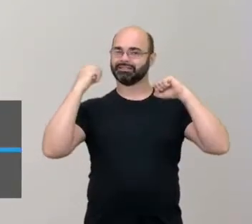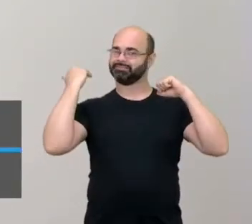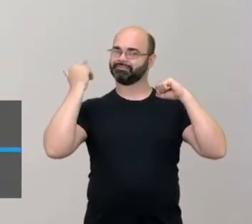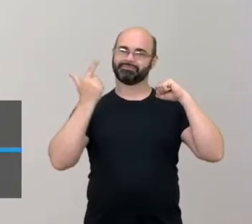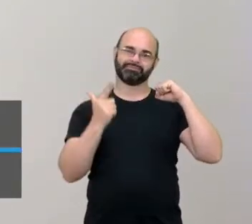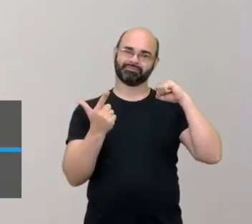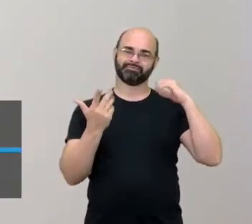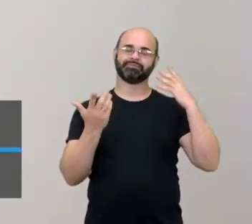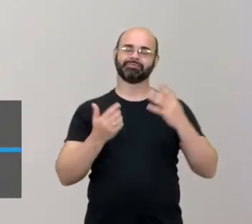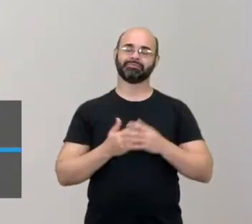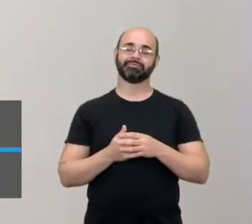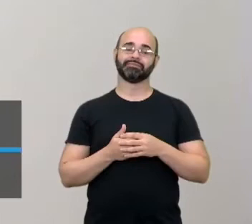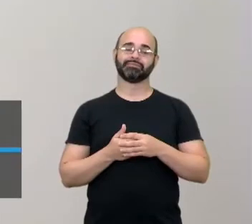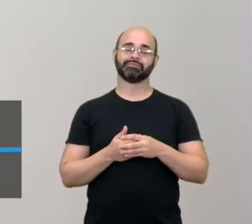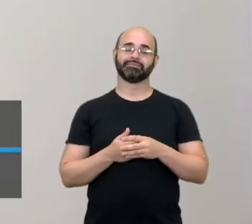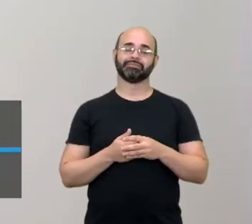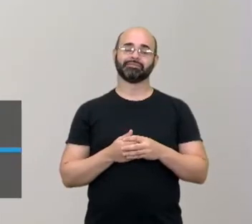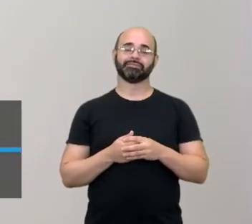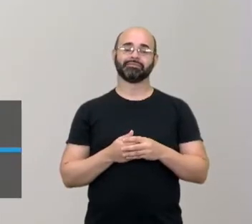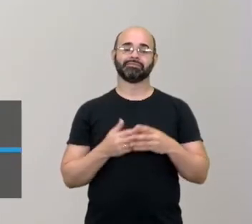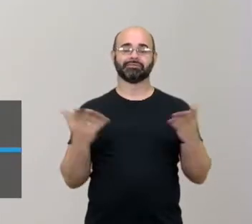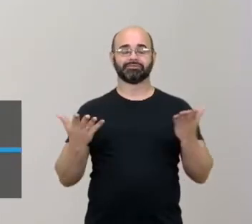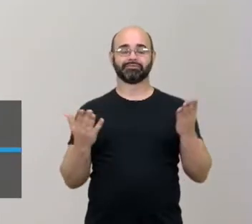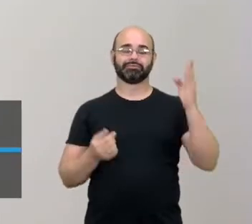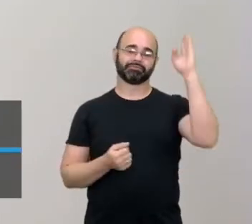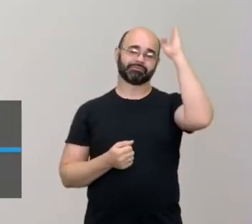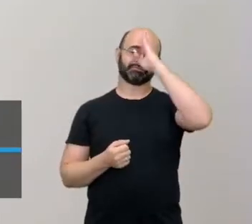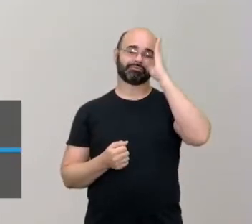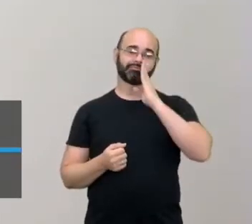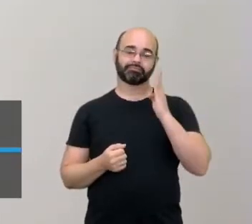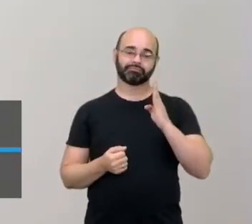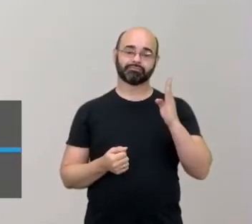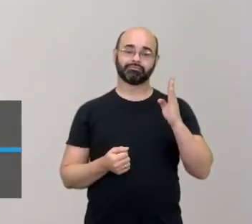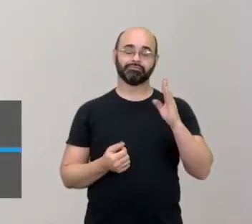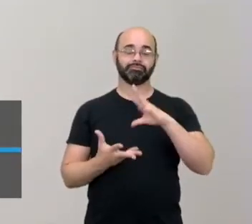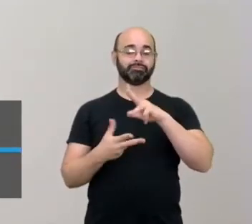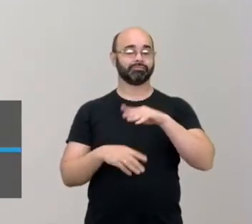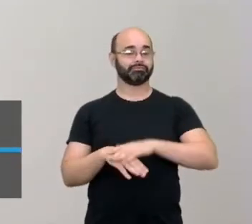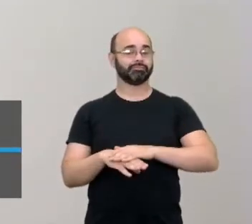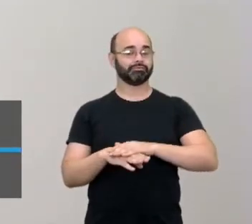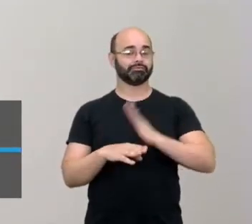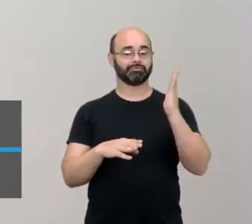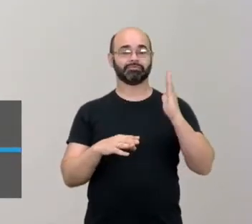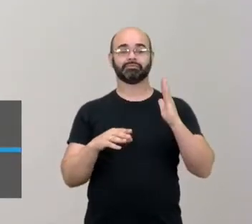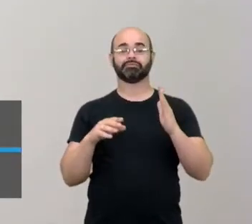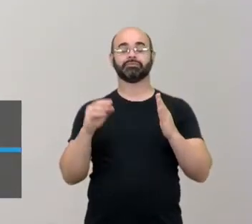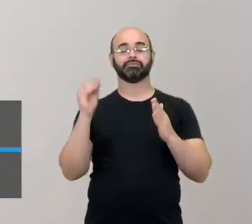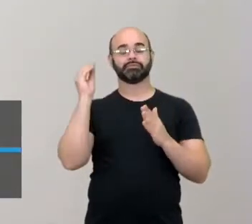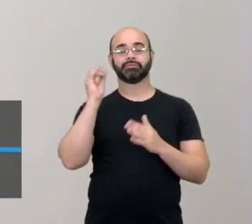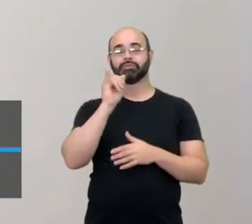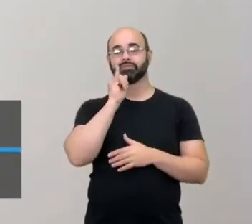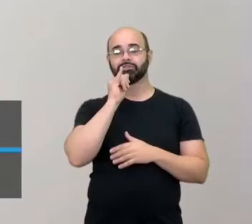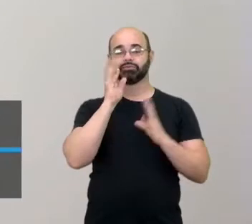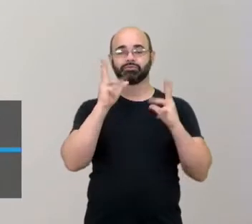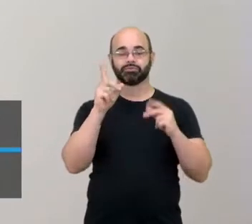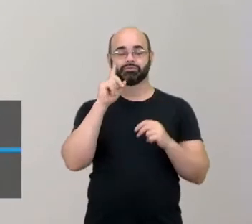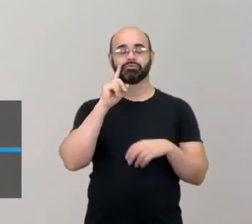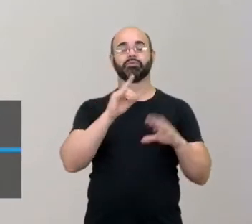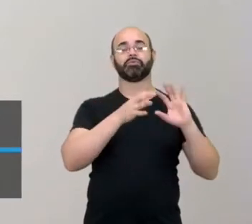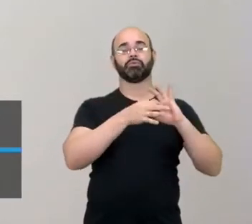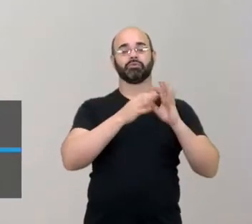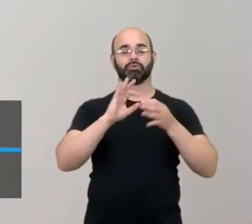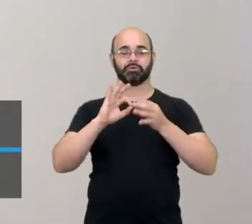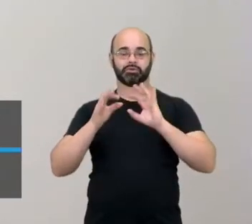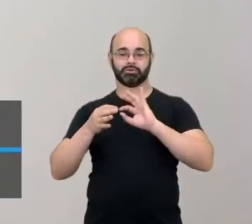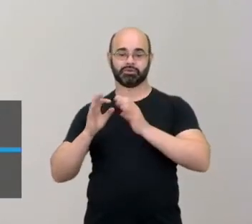Mas ainda tem bastante, tanto que o Brasil é um dos maiores do mundo no karatê, em todos os estilos. Tanto no Olímpico, quanto no Kyokushin.